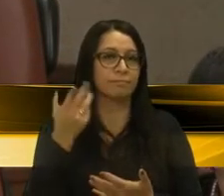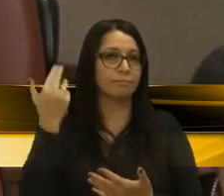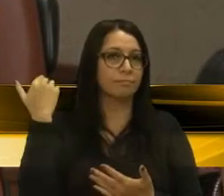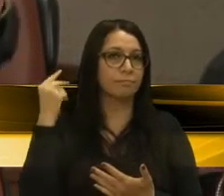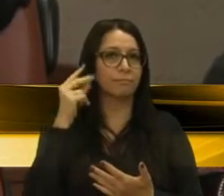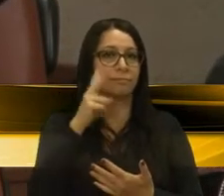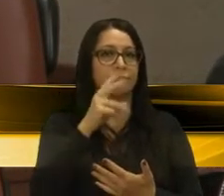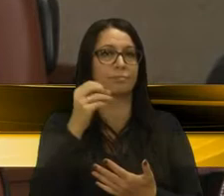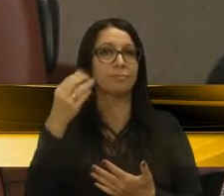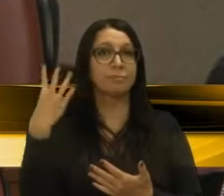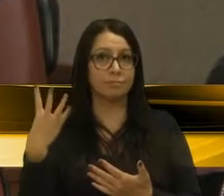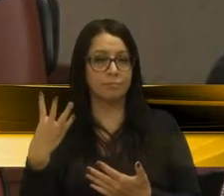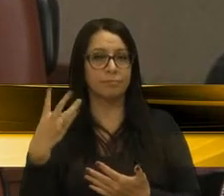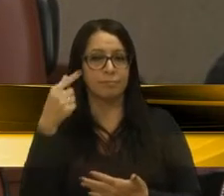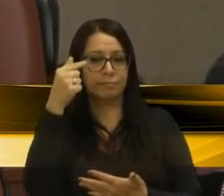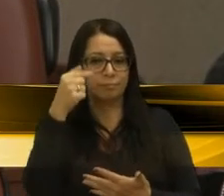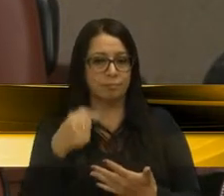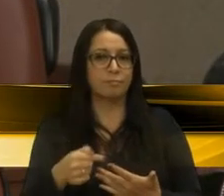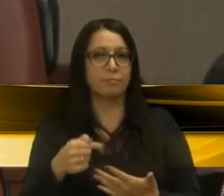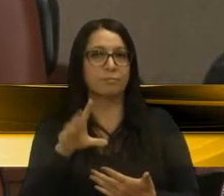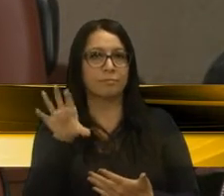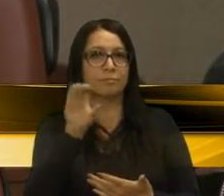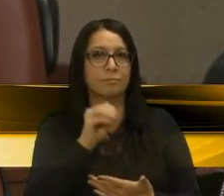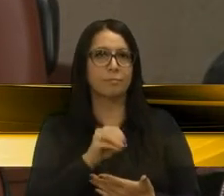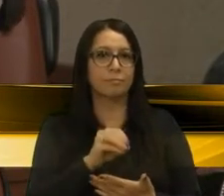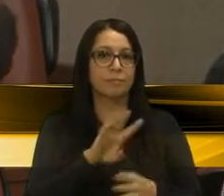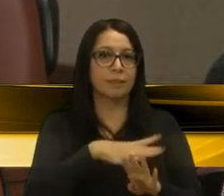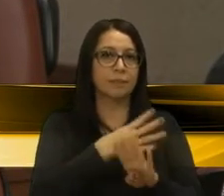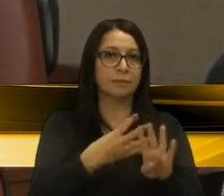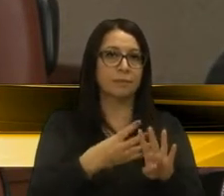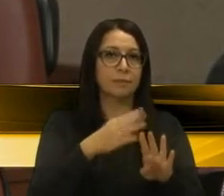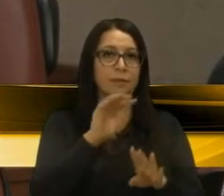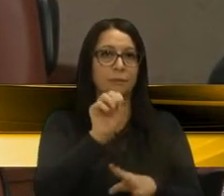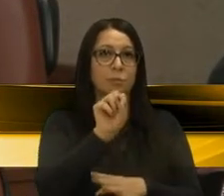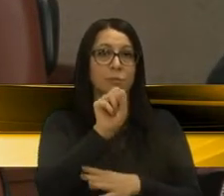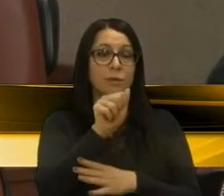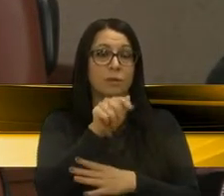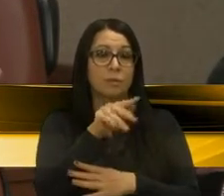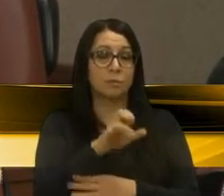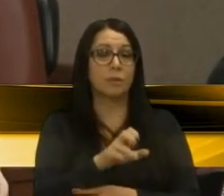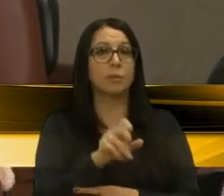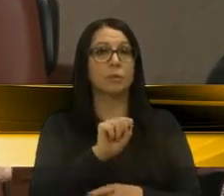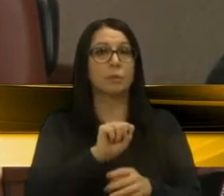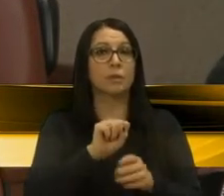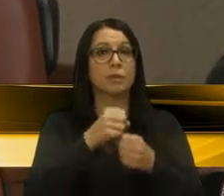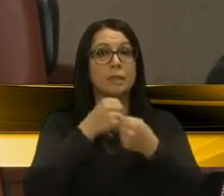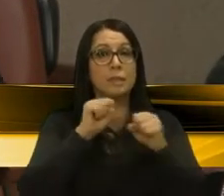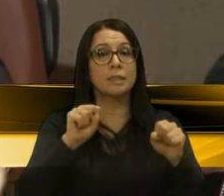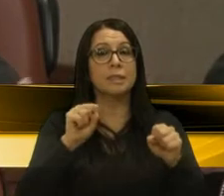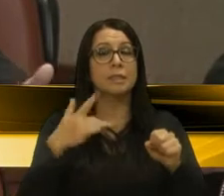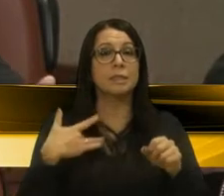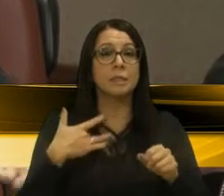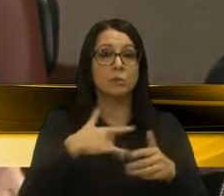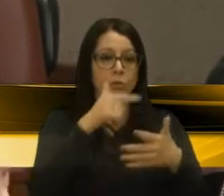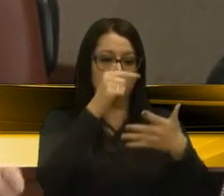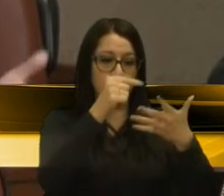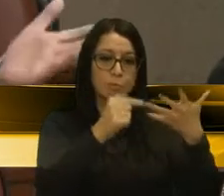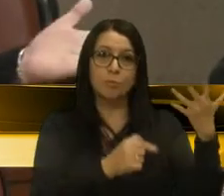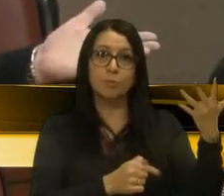2004, que alguém lá pegou as tabelas do Samai, ou lá da Secretaria da Saúde, e